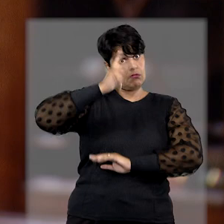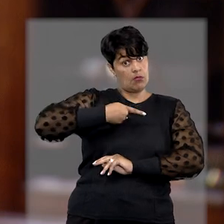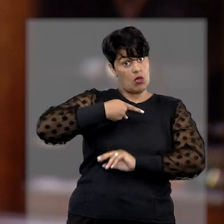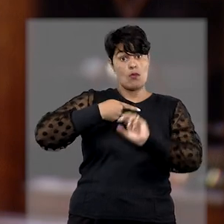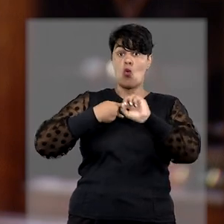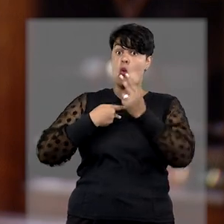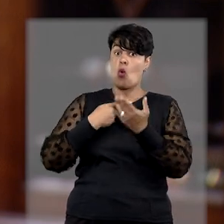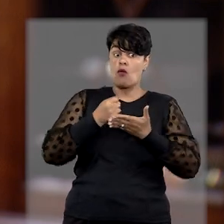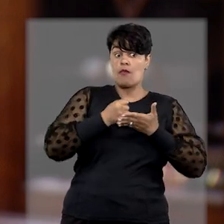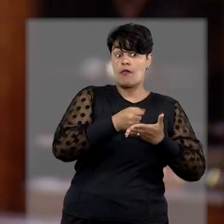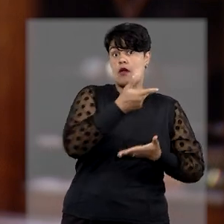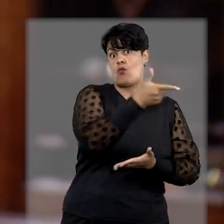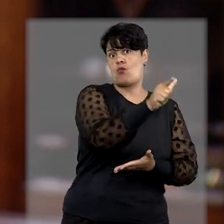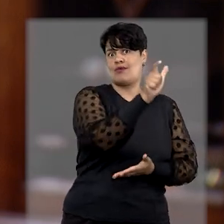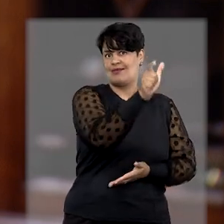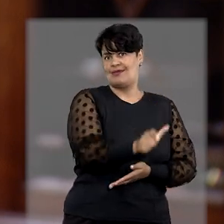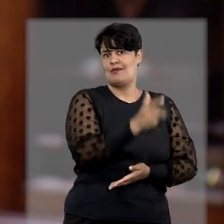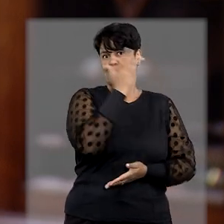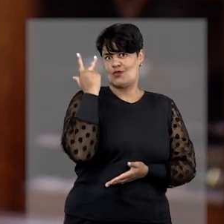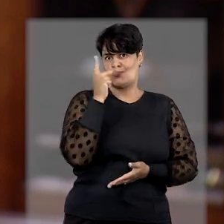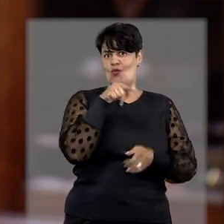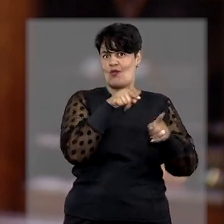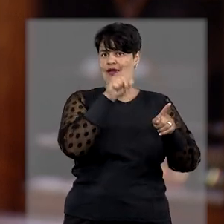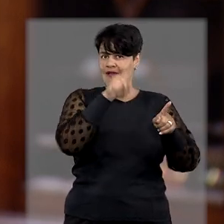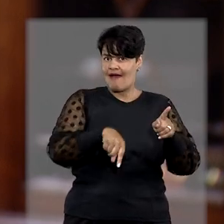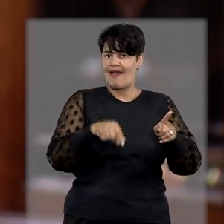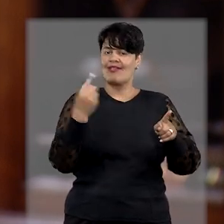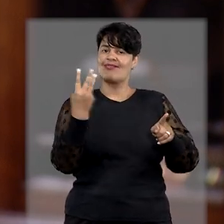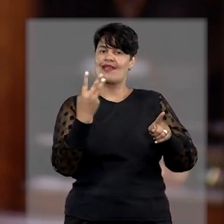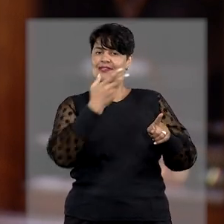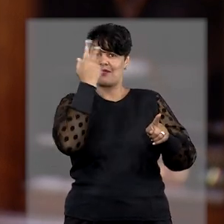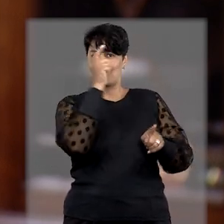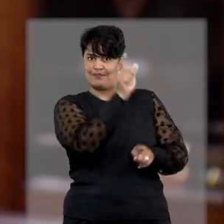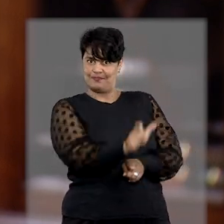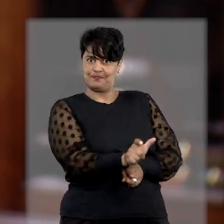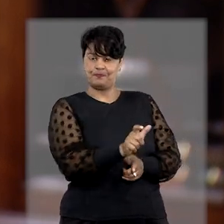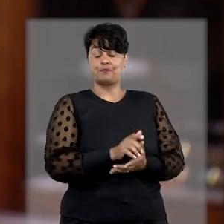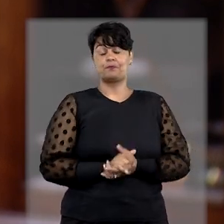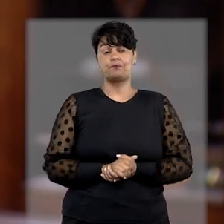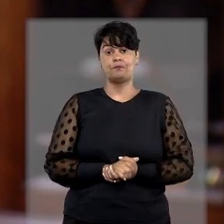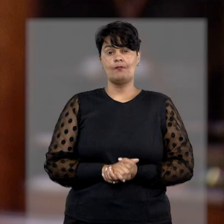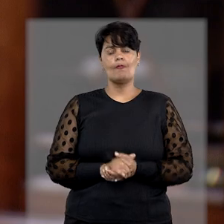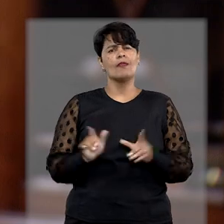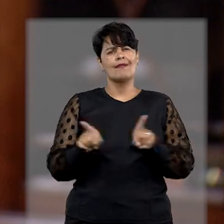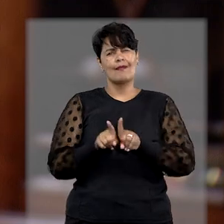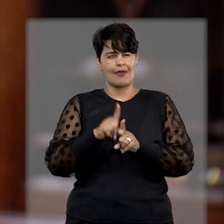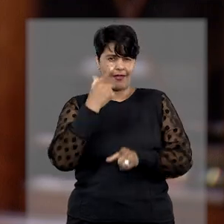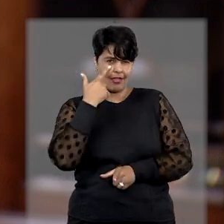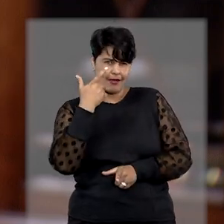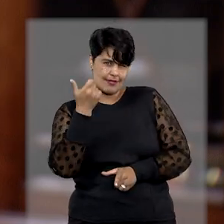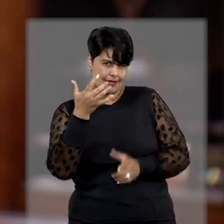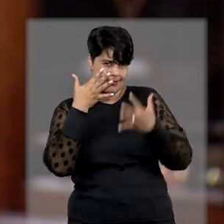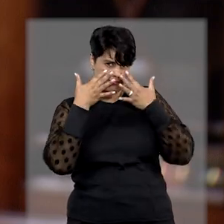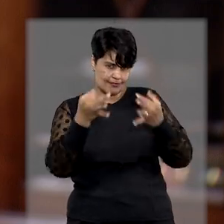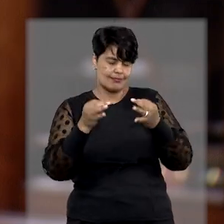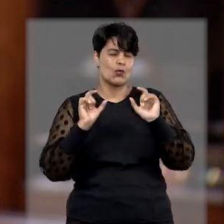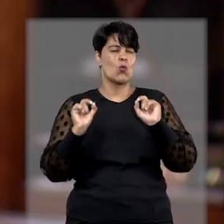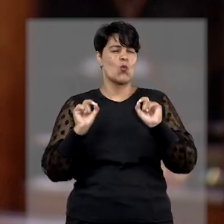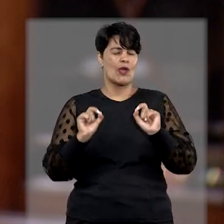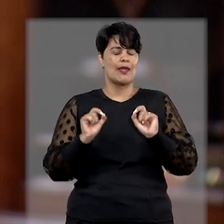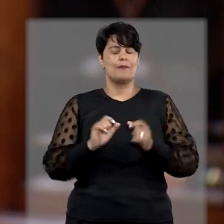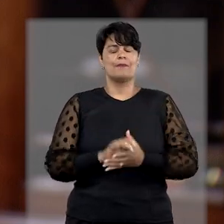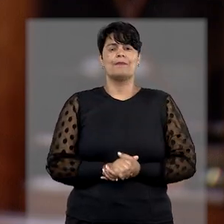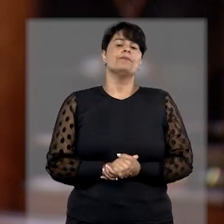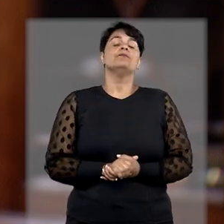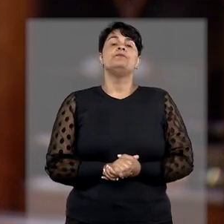como em favor de uma terceira pessoa, que é o que a gente chama de habeas corpus de terceiro. E é interessante observar nessa questão e nesse